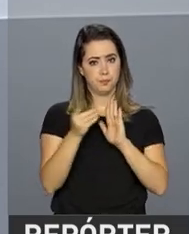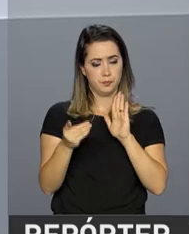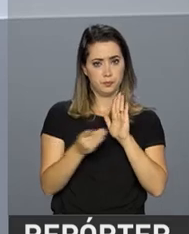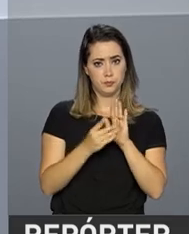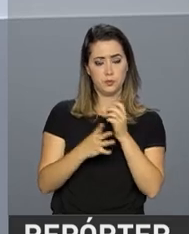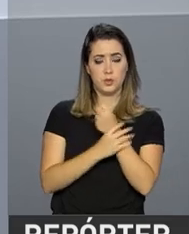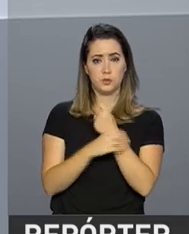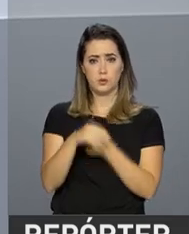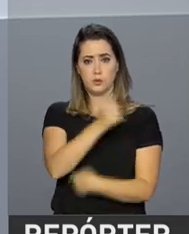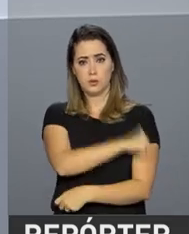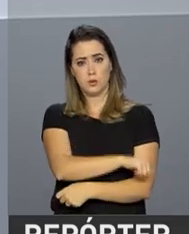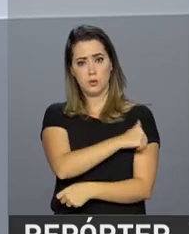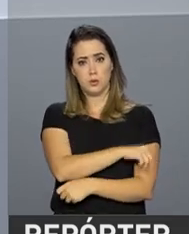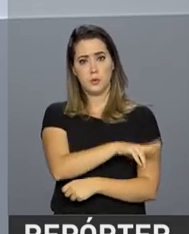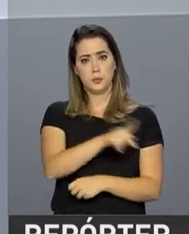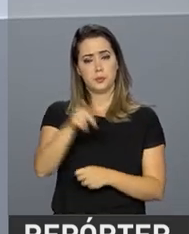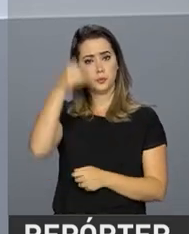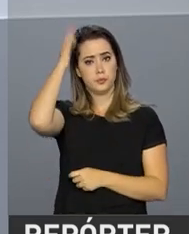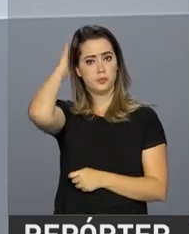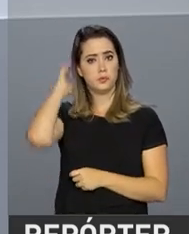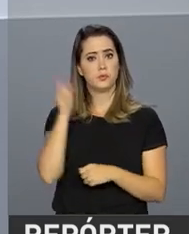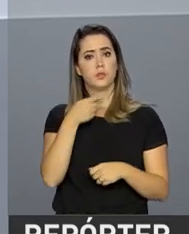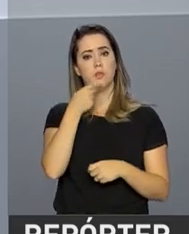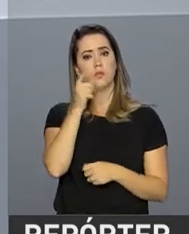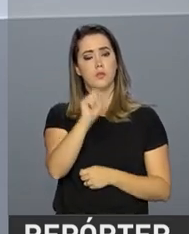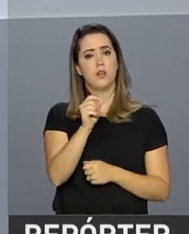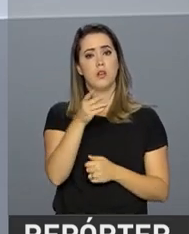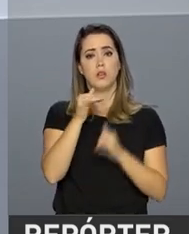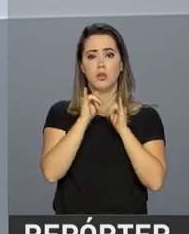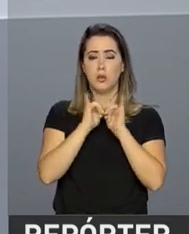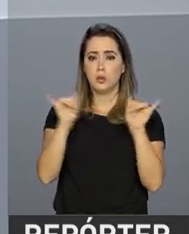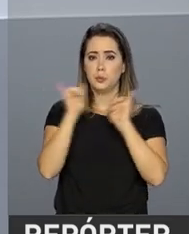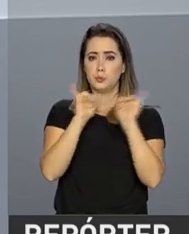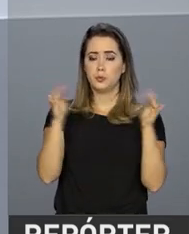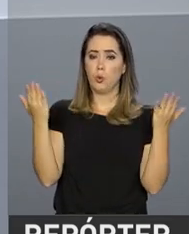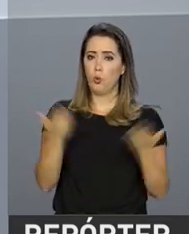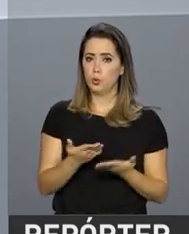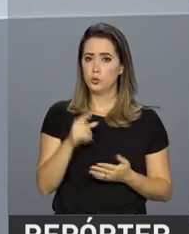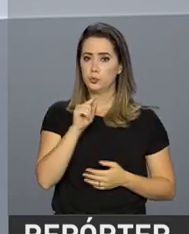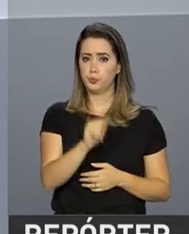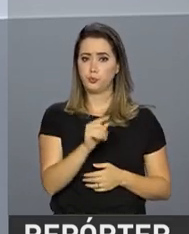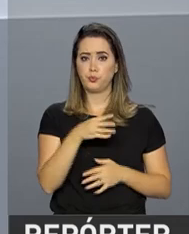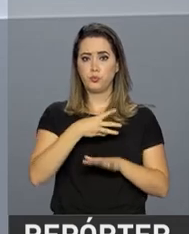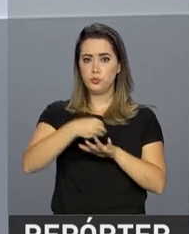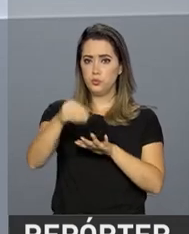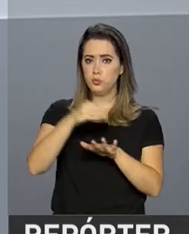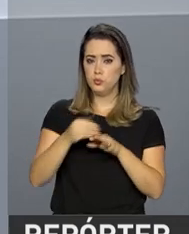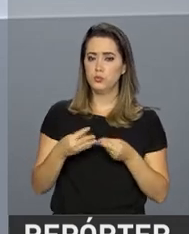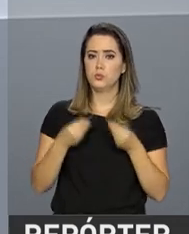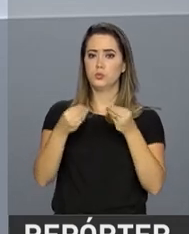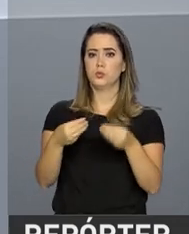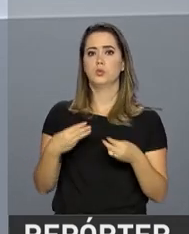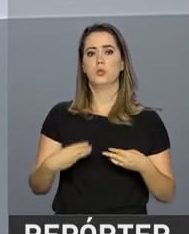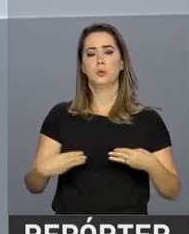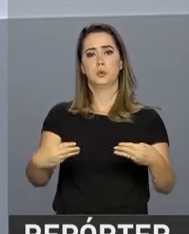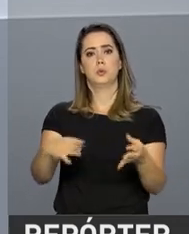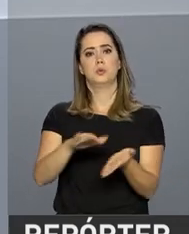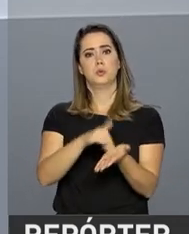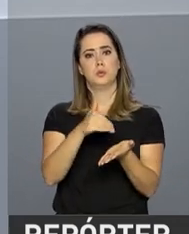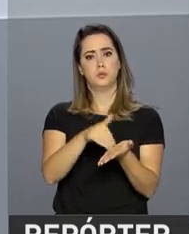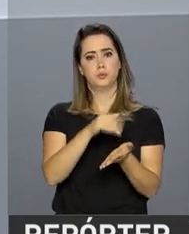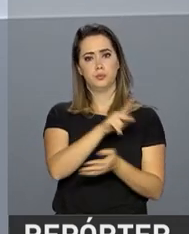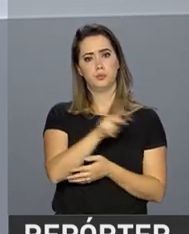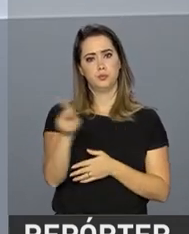segurança do Rio de Janeiro, o presidente Michel Temer deve fazer um pronunciamento à nação ainda hoje, A informação foi dada pelo ministro da